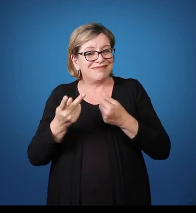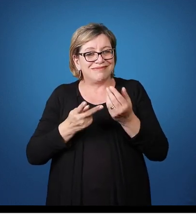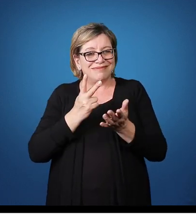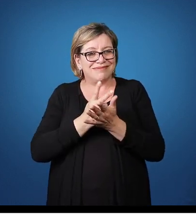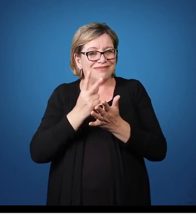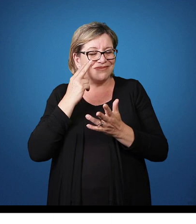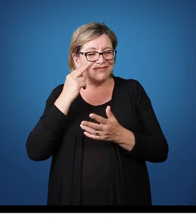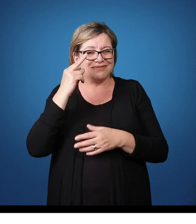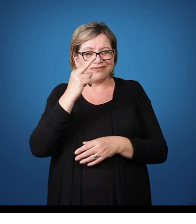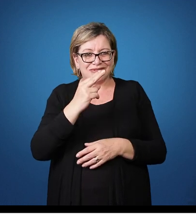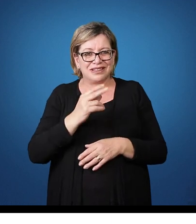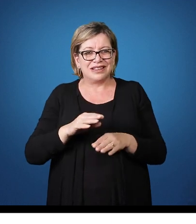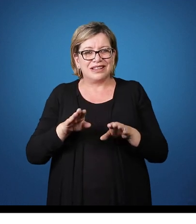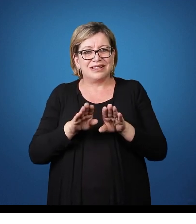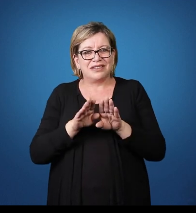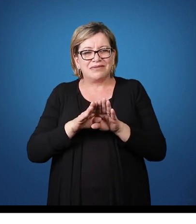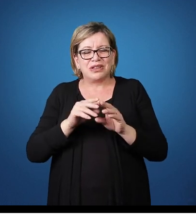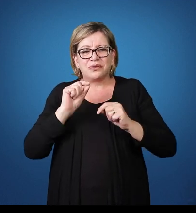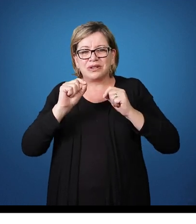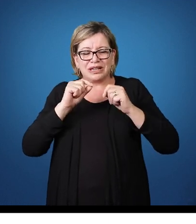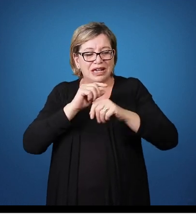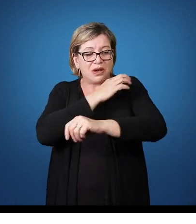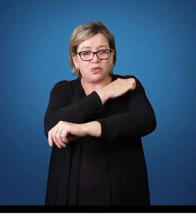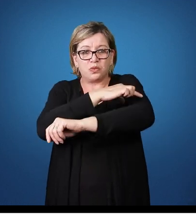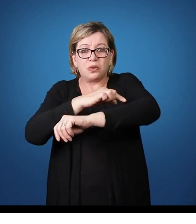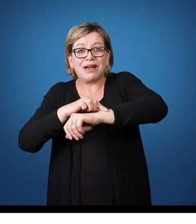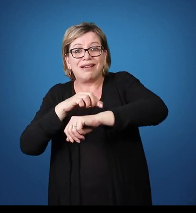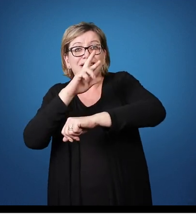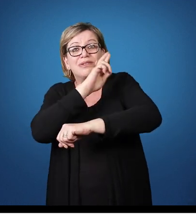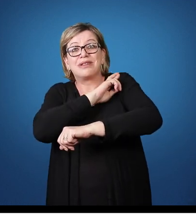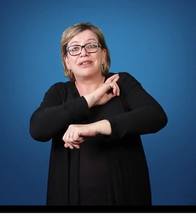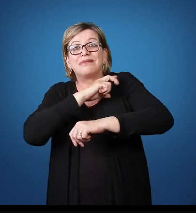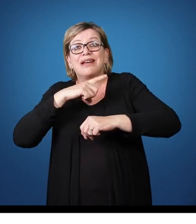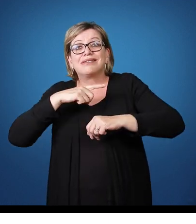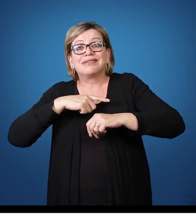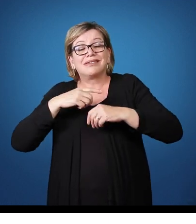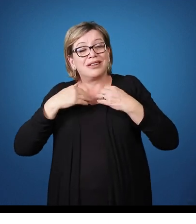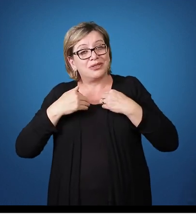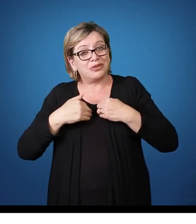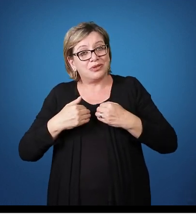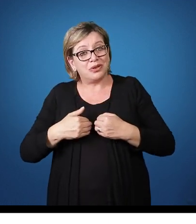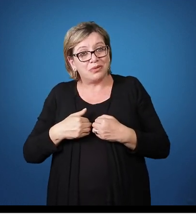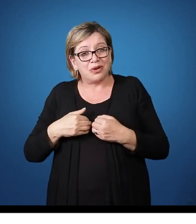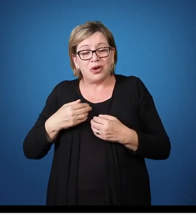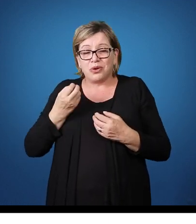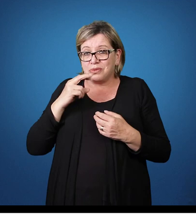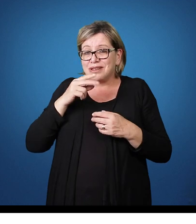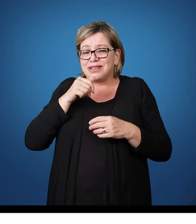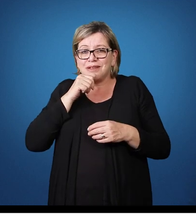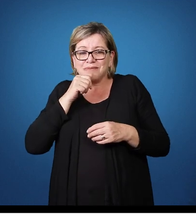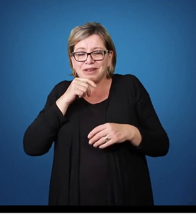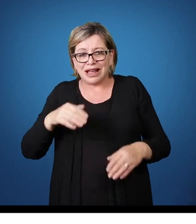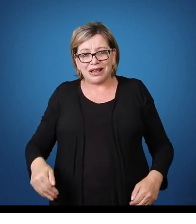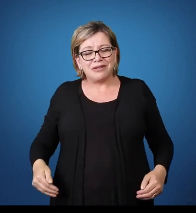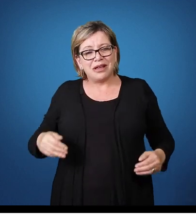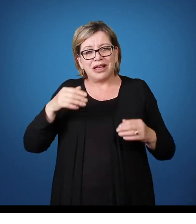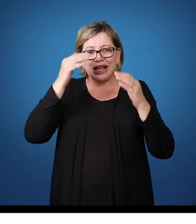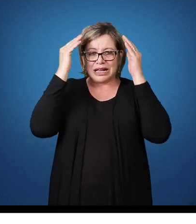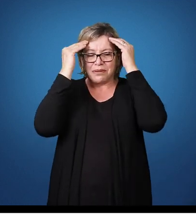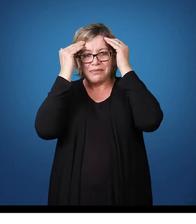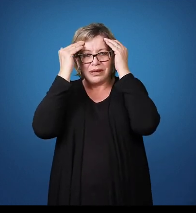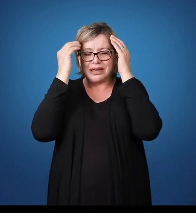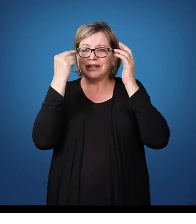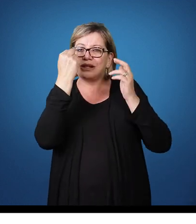A função Que cada Parte do corpo Exercia Do que era Do andar A cabeça